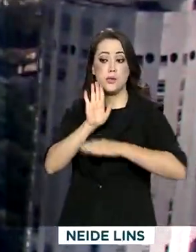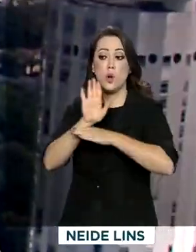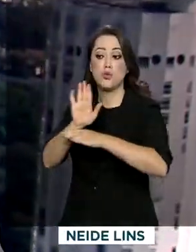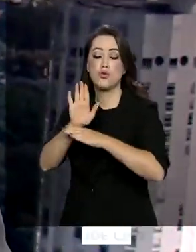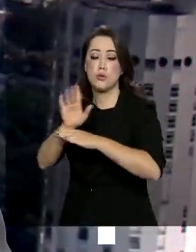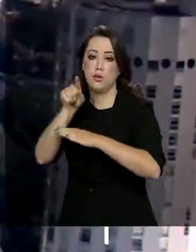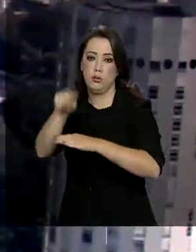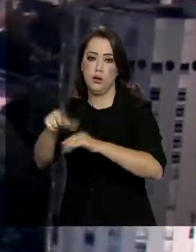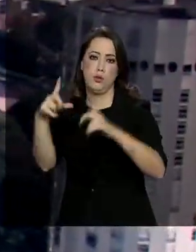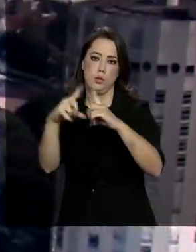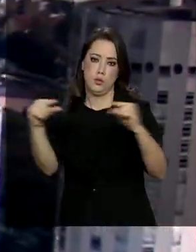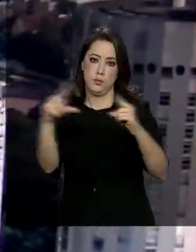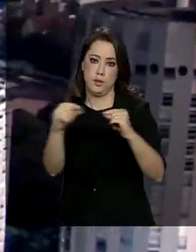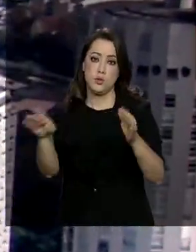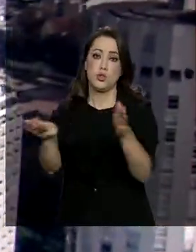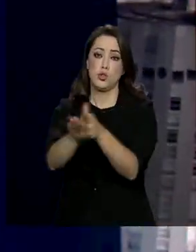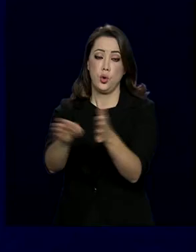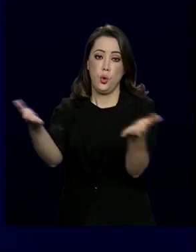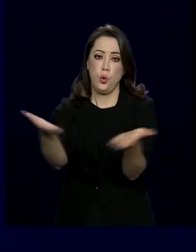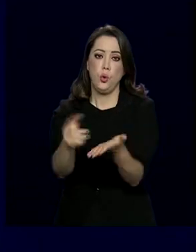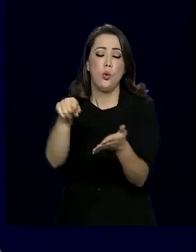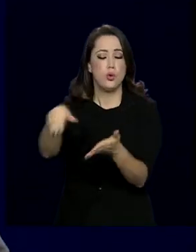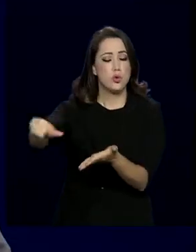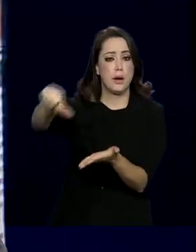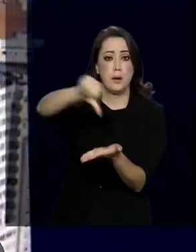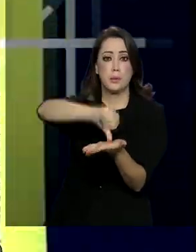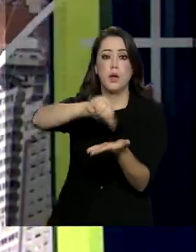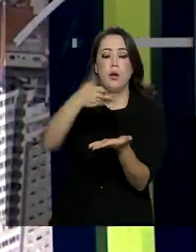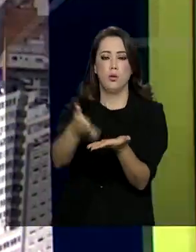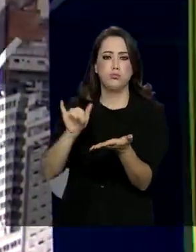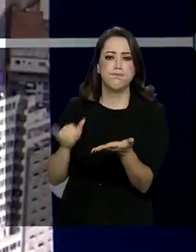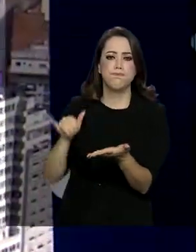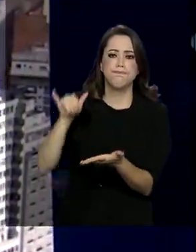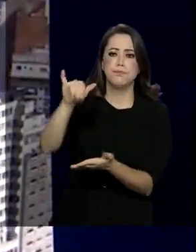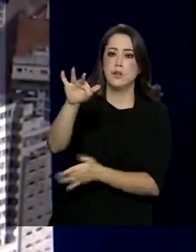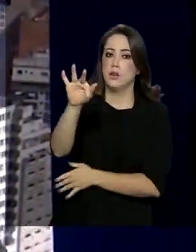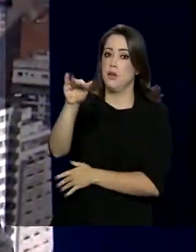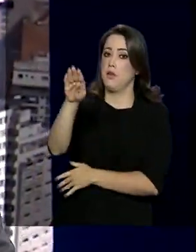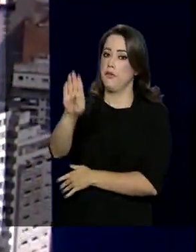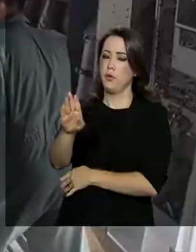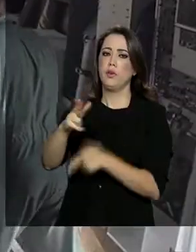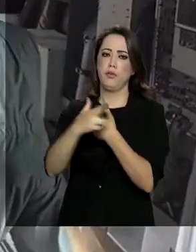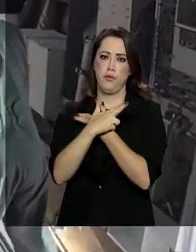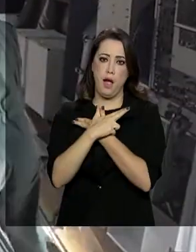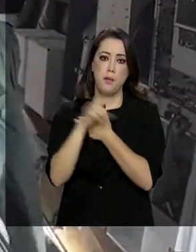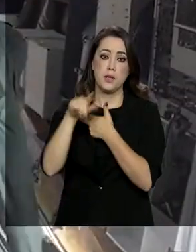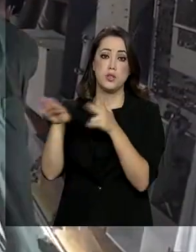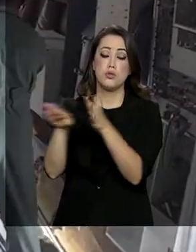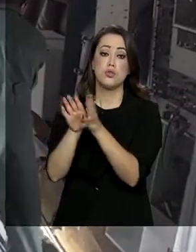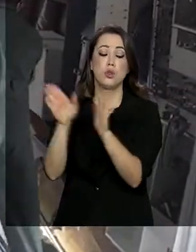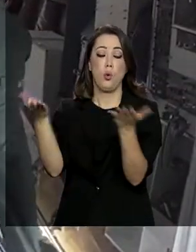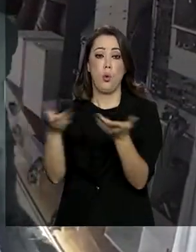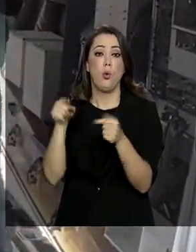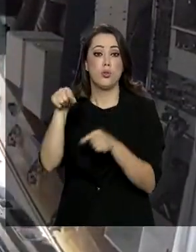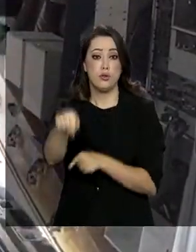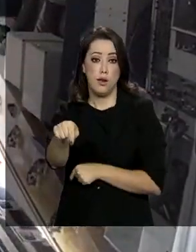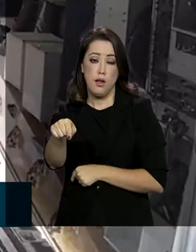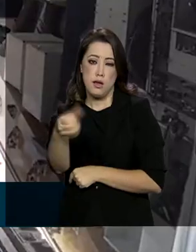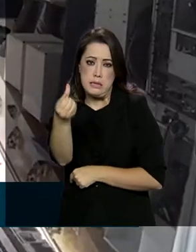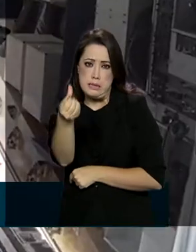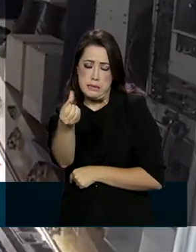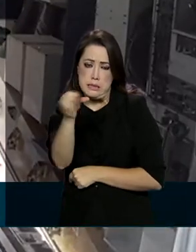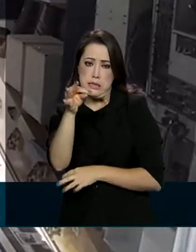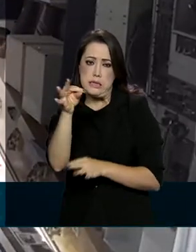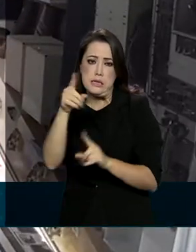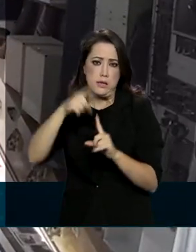pousou hoje na capital Beirute. O avião da Força Aérea Brasileira desembarcou seis toneladas de alimentos, medicamentos e